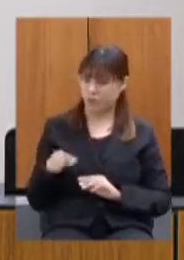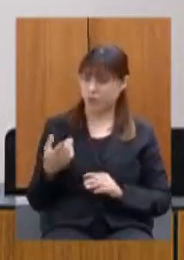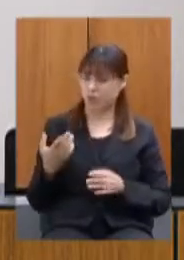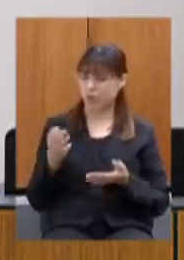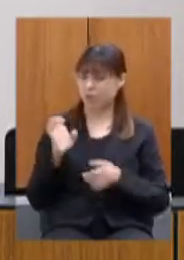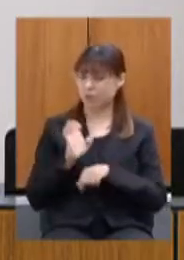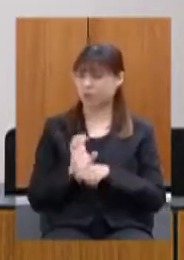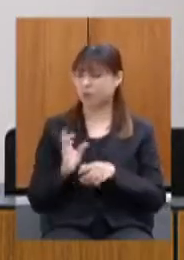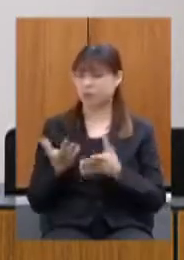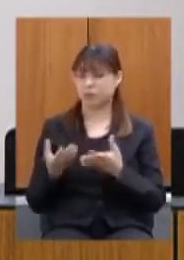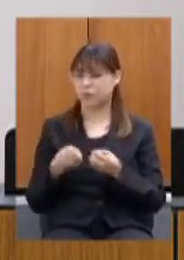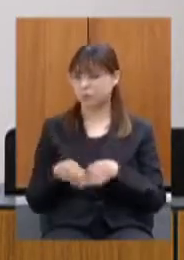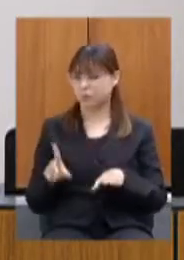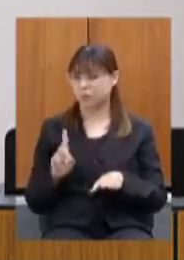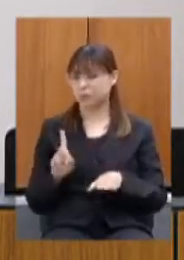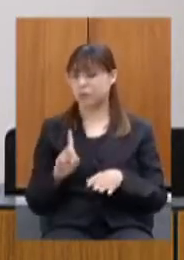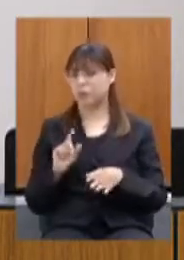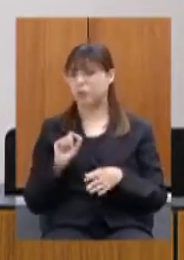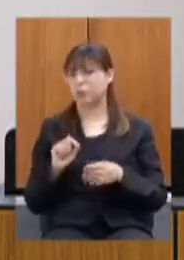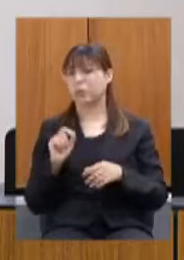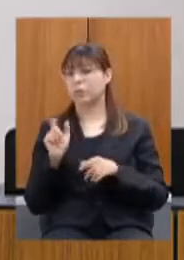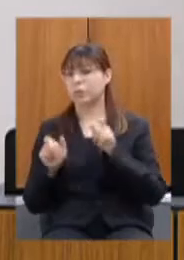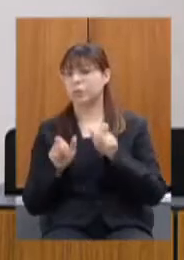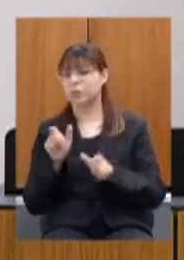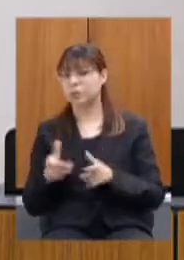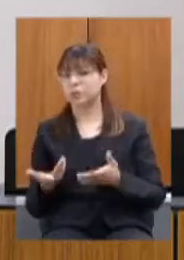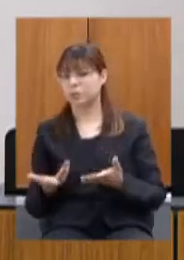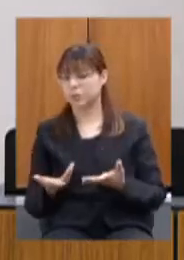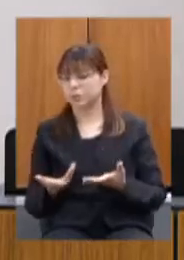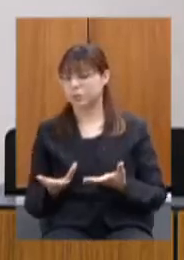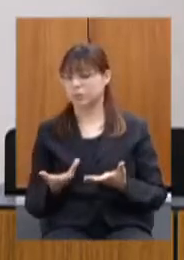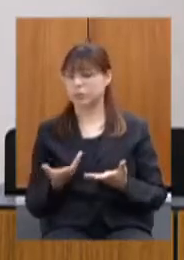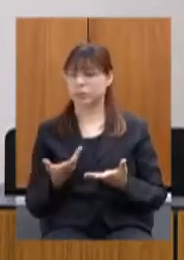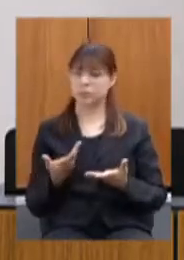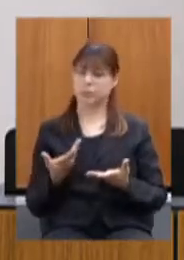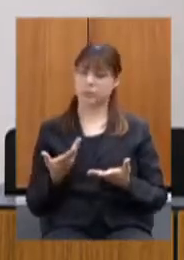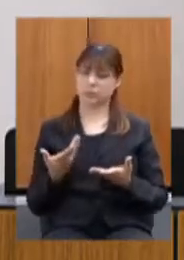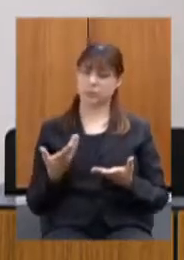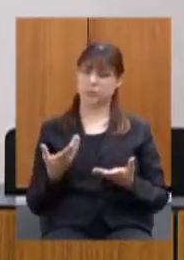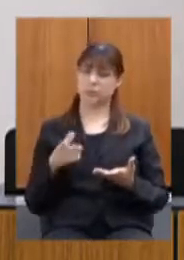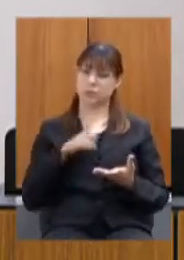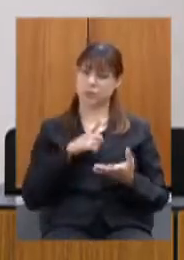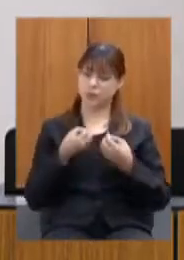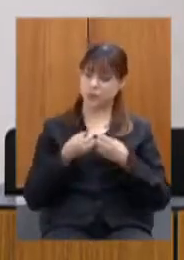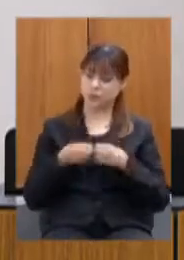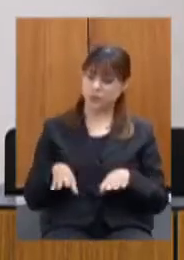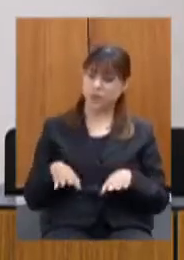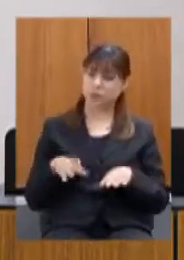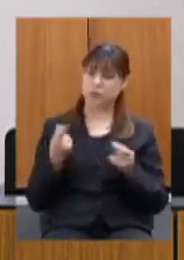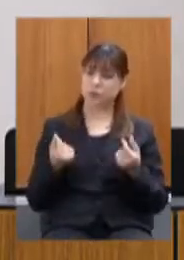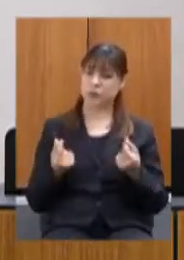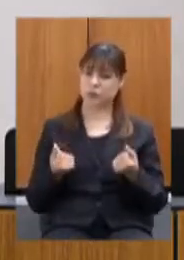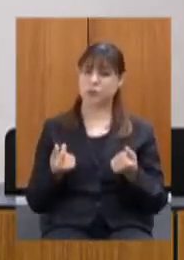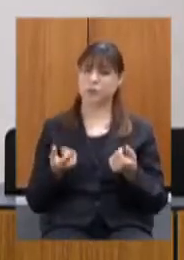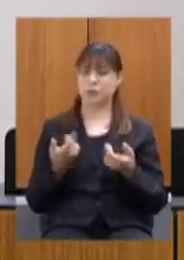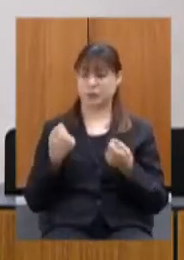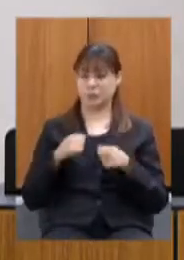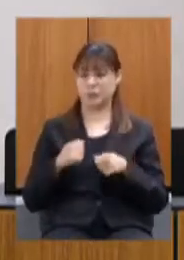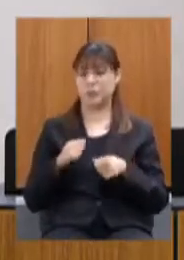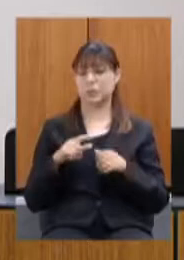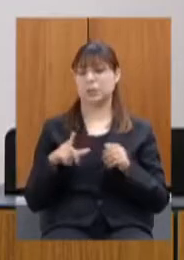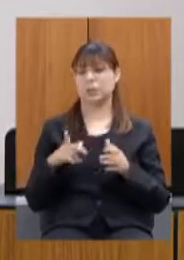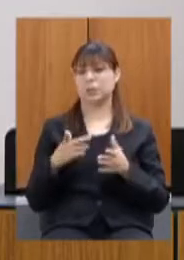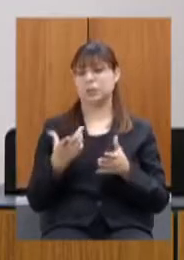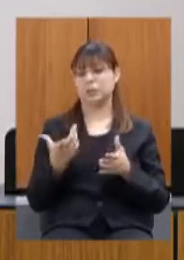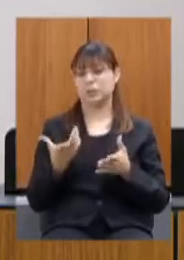débitos para aqueles que se encontram nessa situação de penúria financeira a necessidade de recursos da lei Aldir Blanc no estado